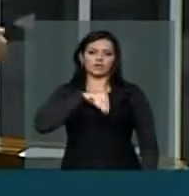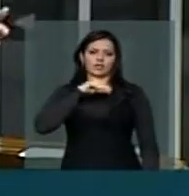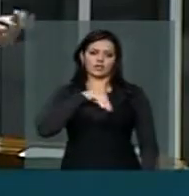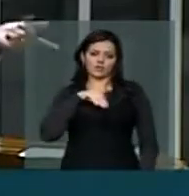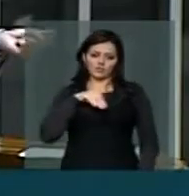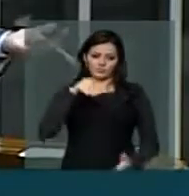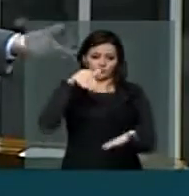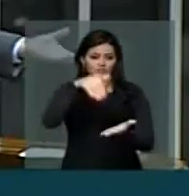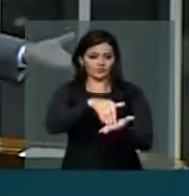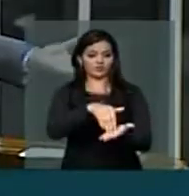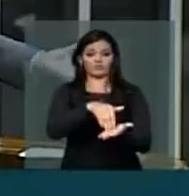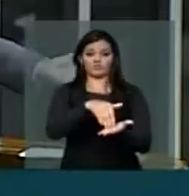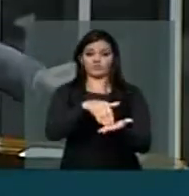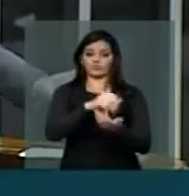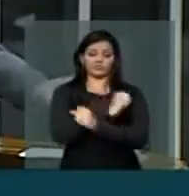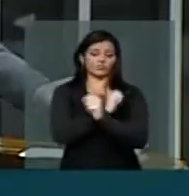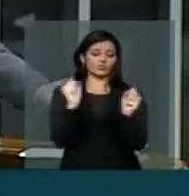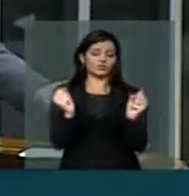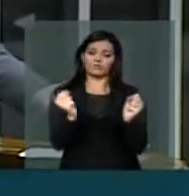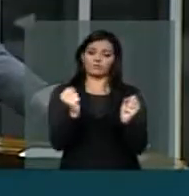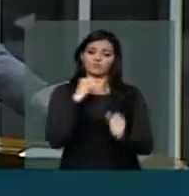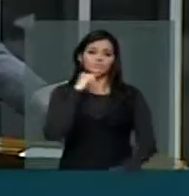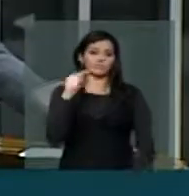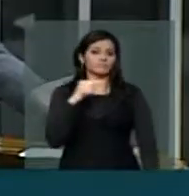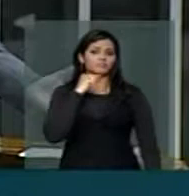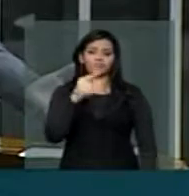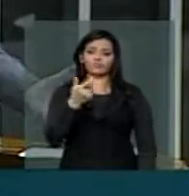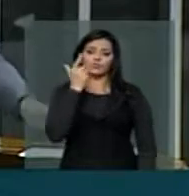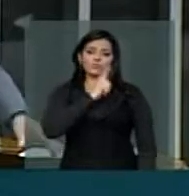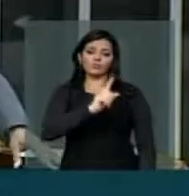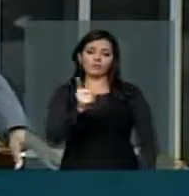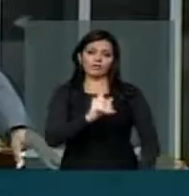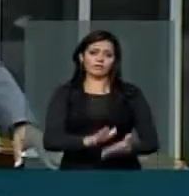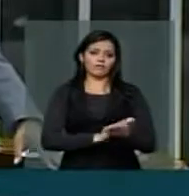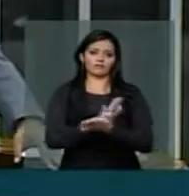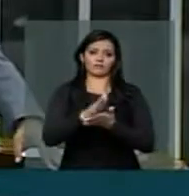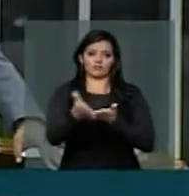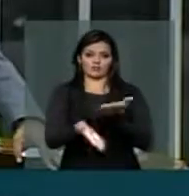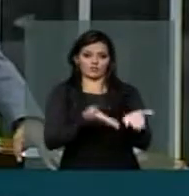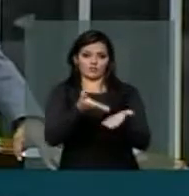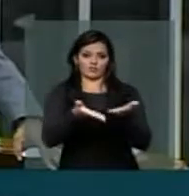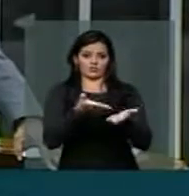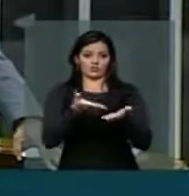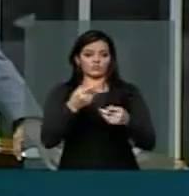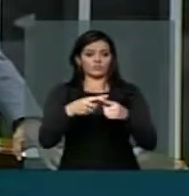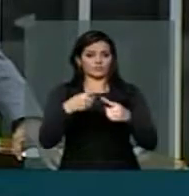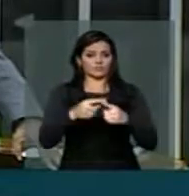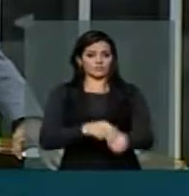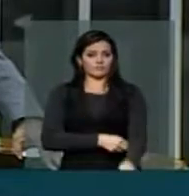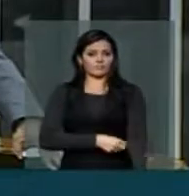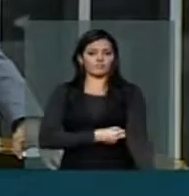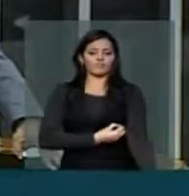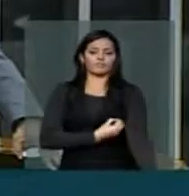principalmente o salário mínimo não tem condição se não for através